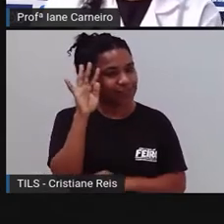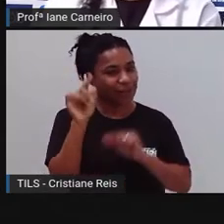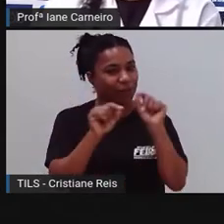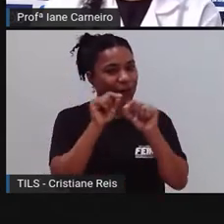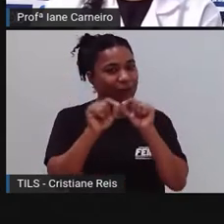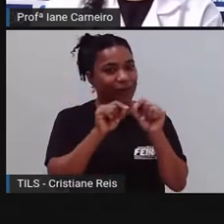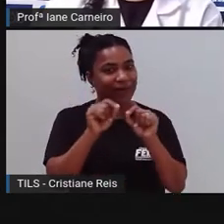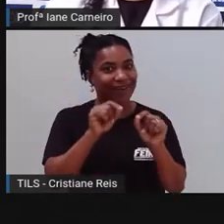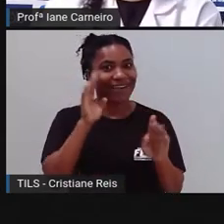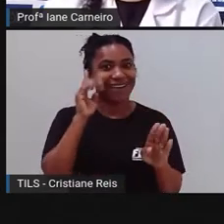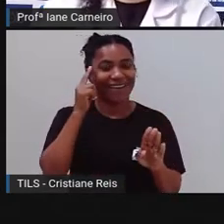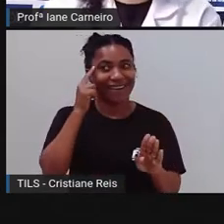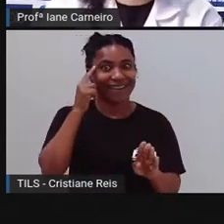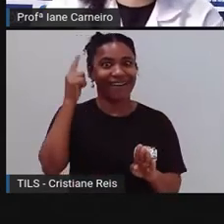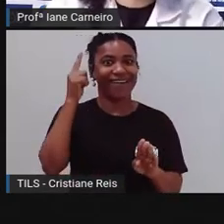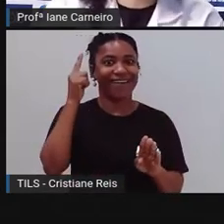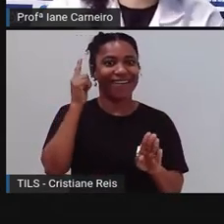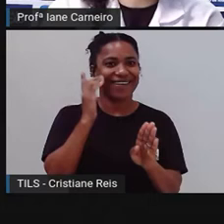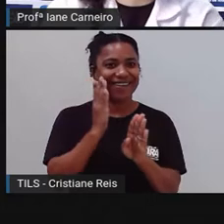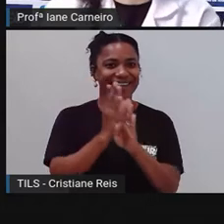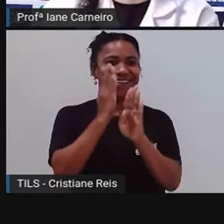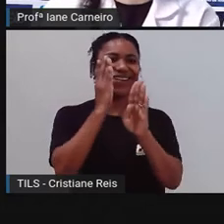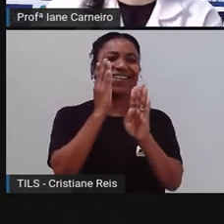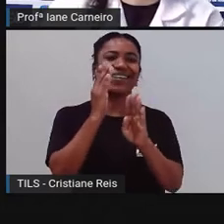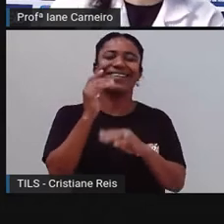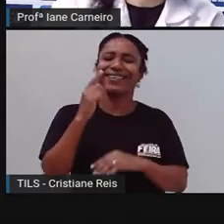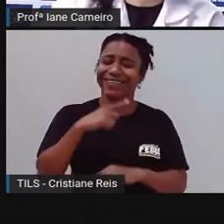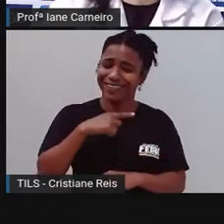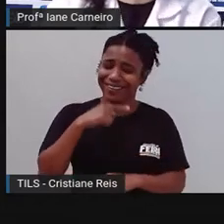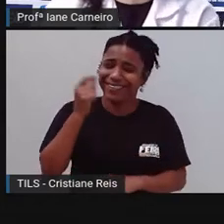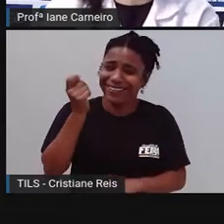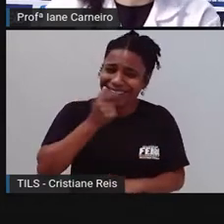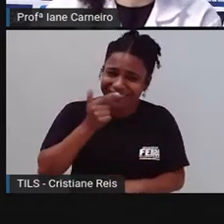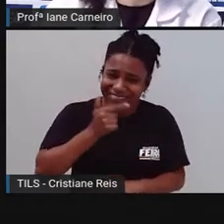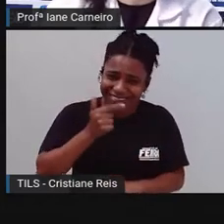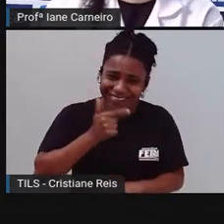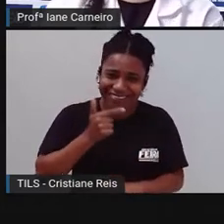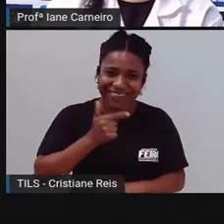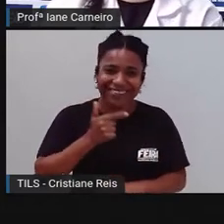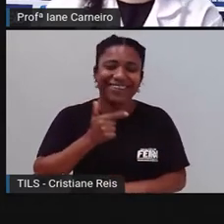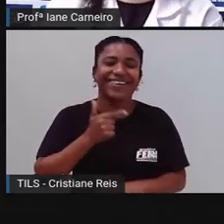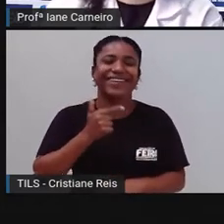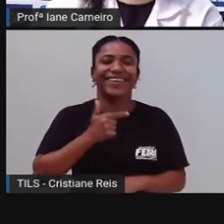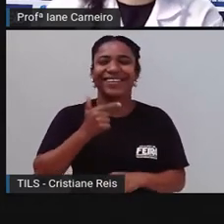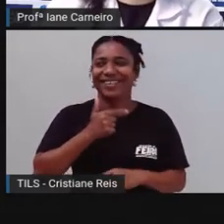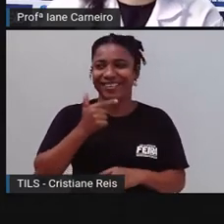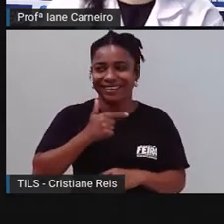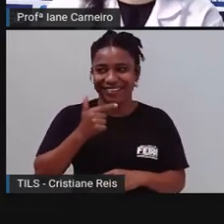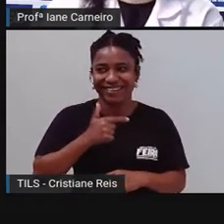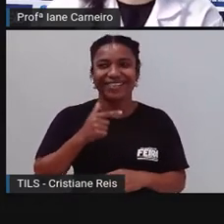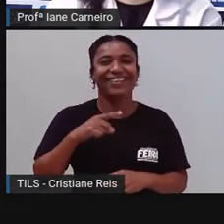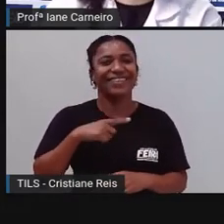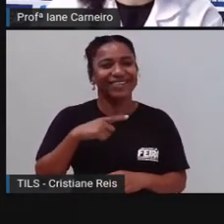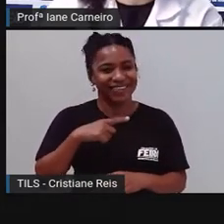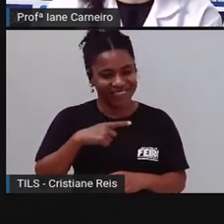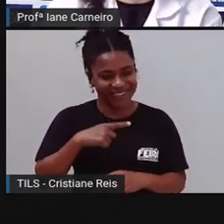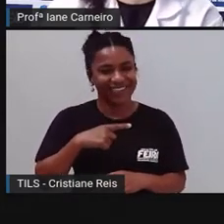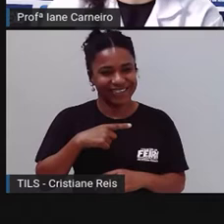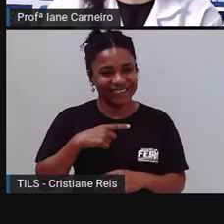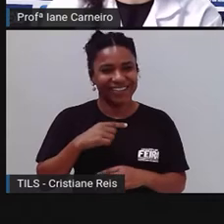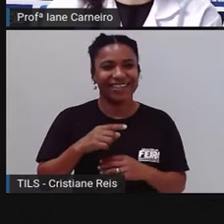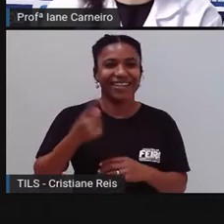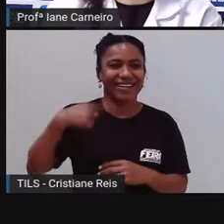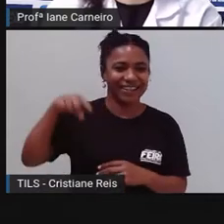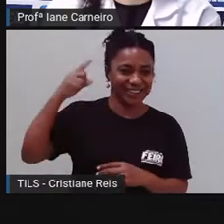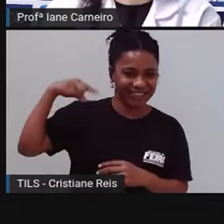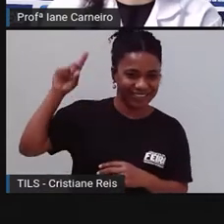Tem um toque de humor, né? Porque a gente ri, a gente se diverte. Nas aulas anteriores, a Pró dava muita risada